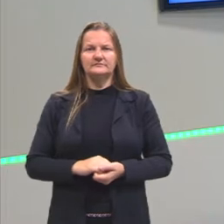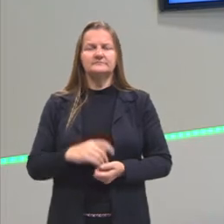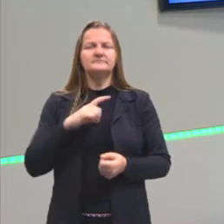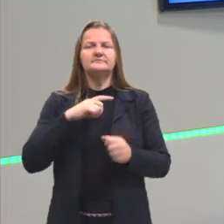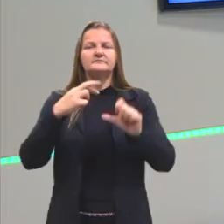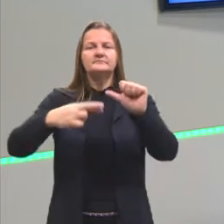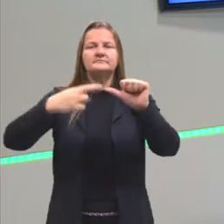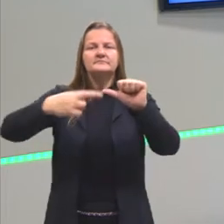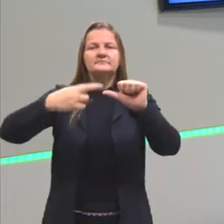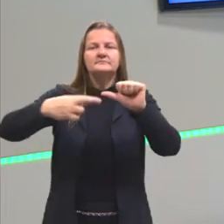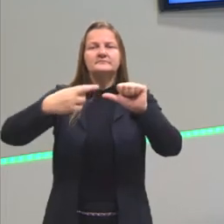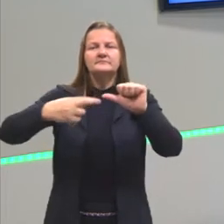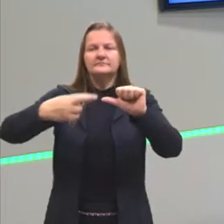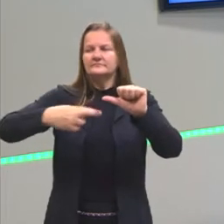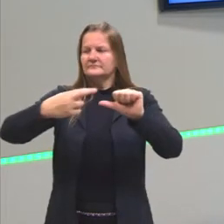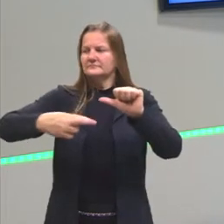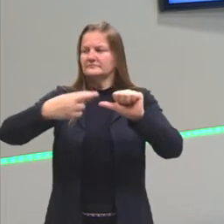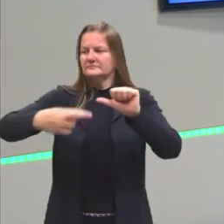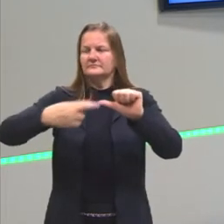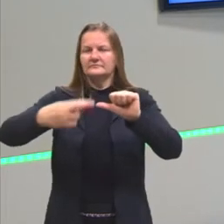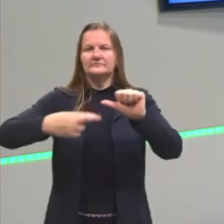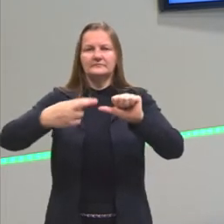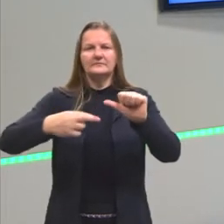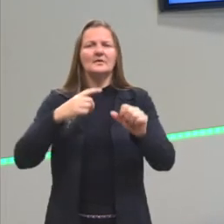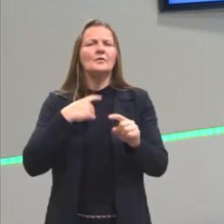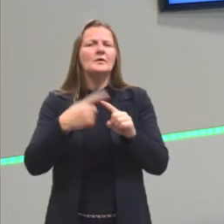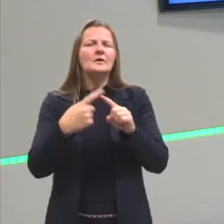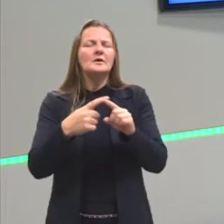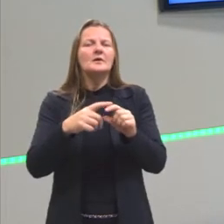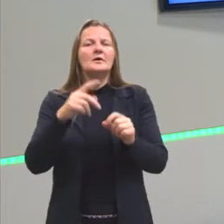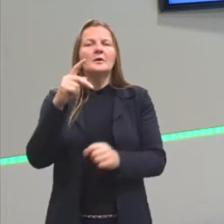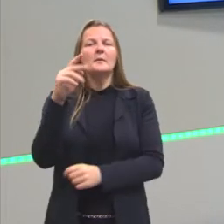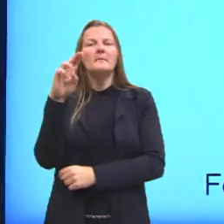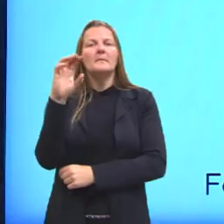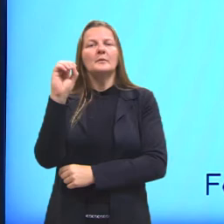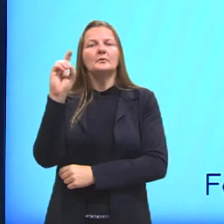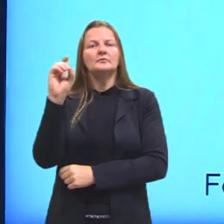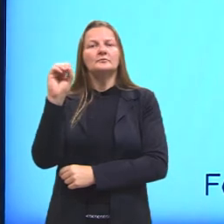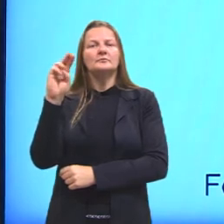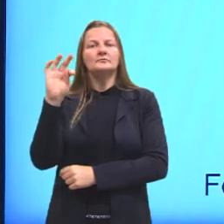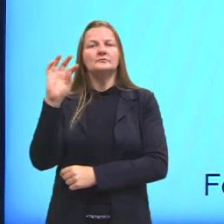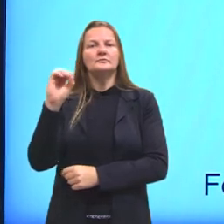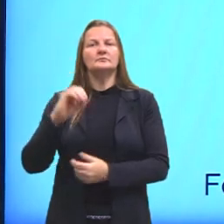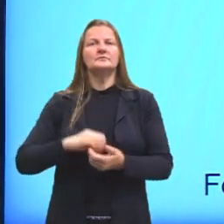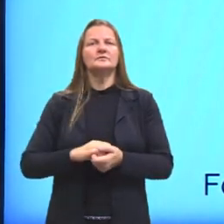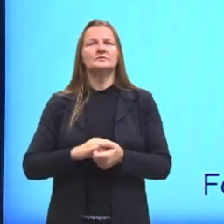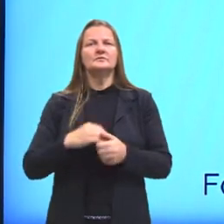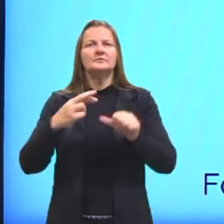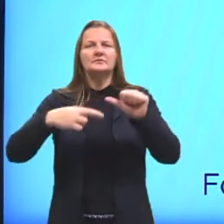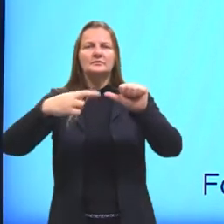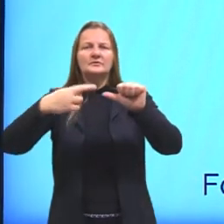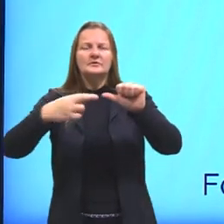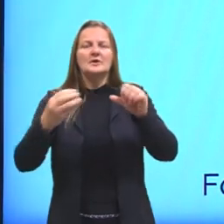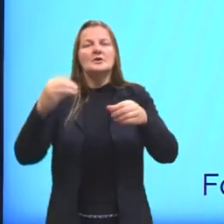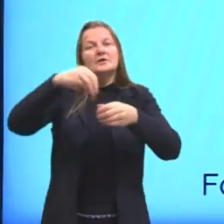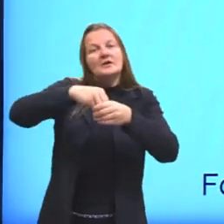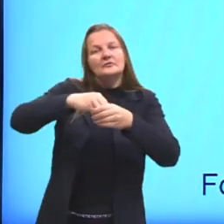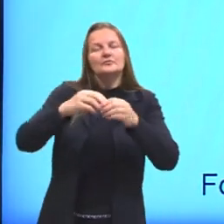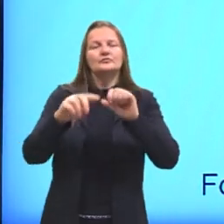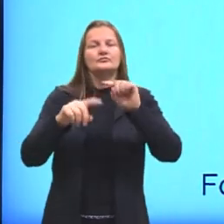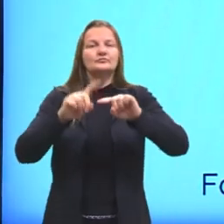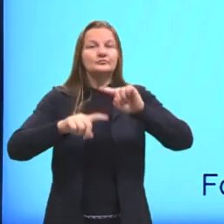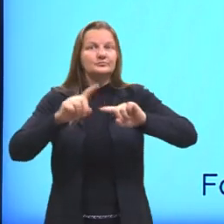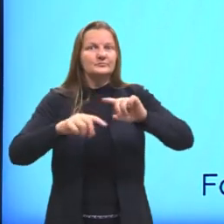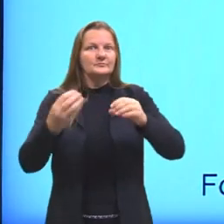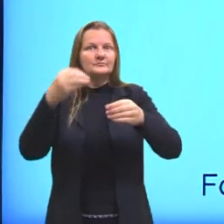reagente, não tenho nada de produto, porque o produto ocorre, né? A partir da transformação do reagente no produto. Então,